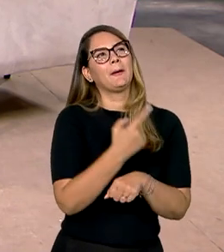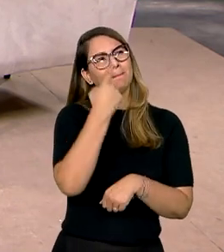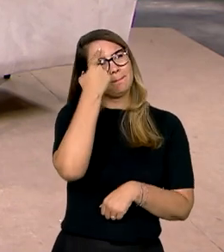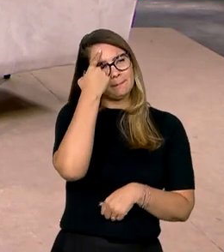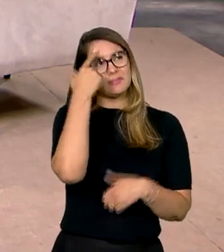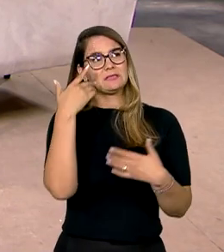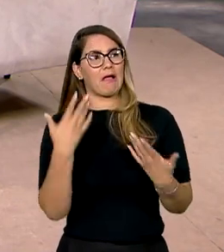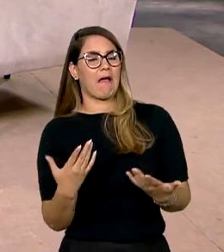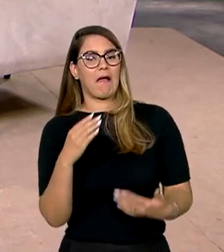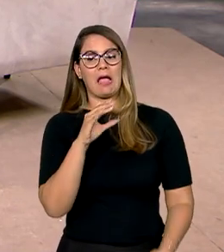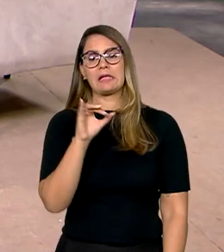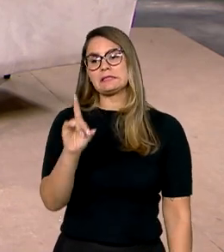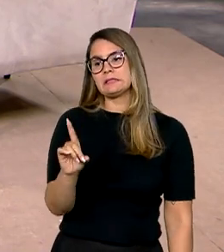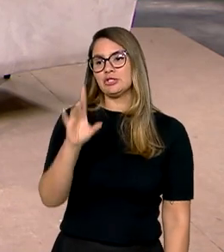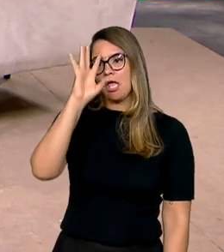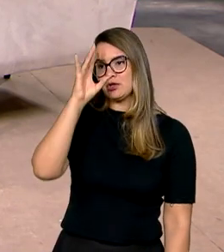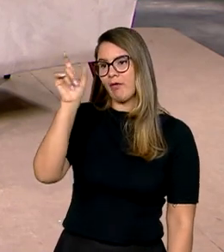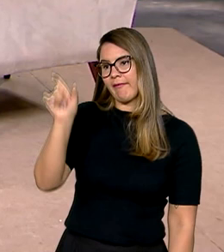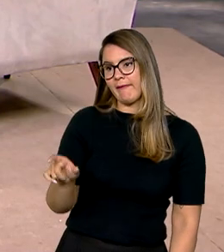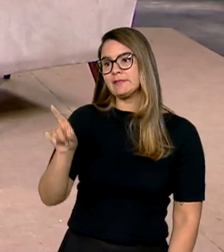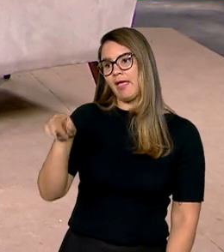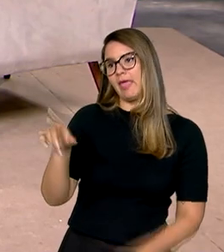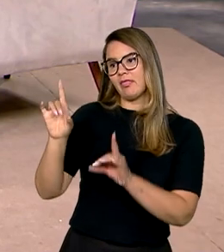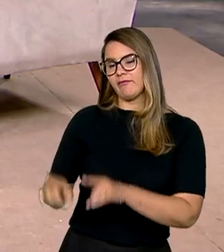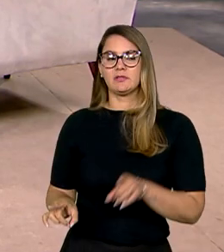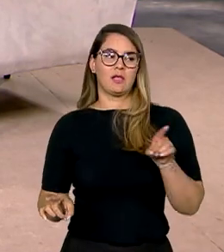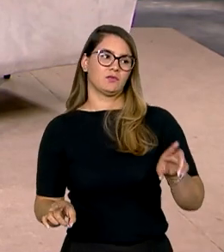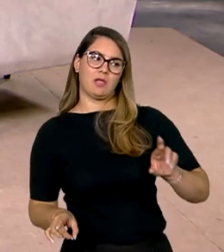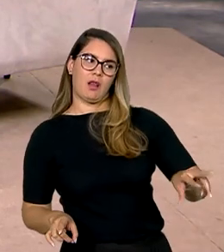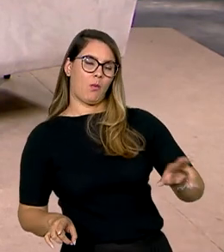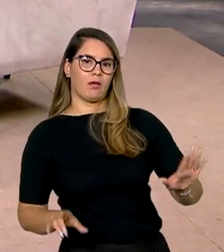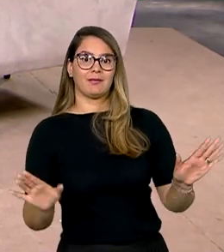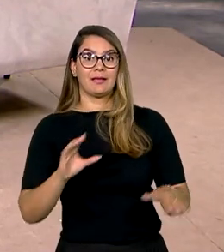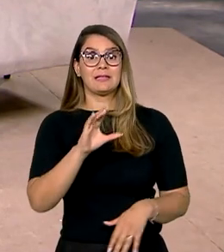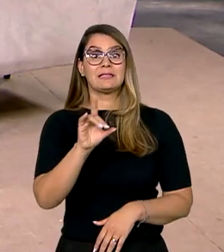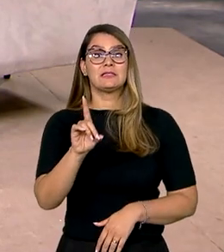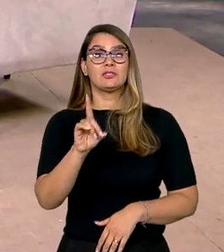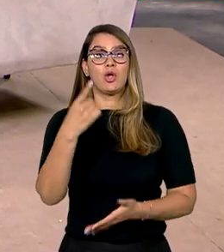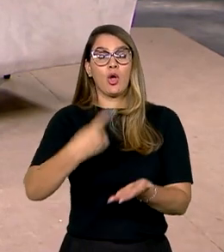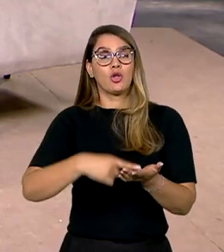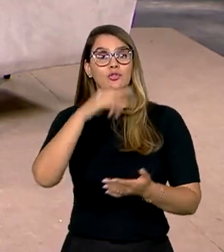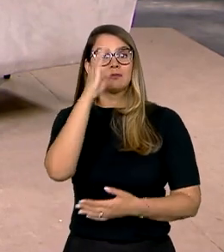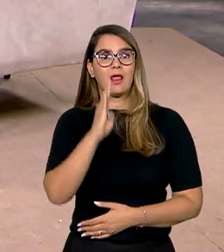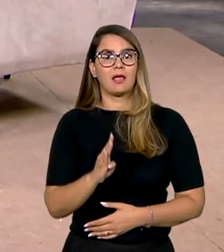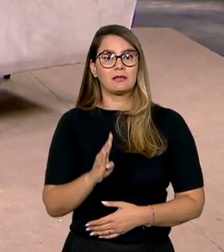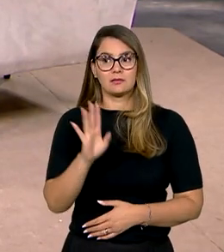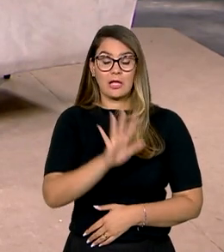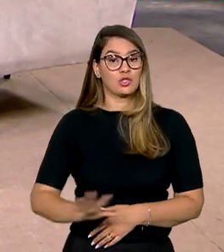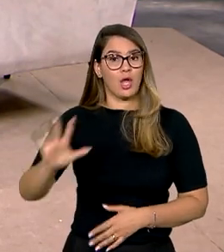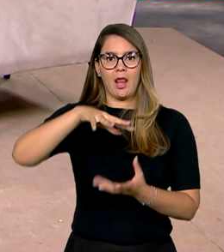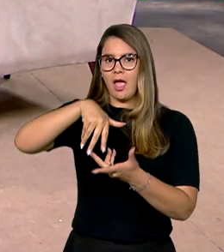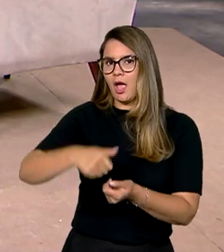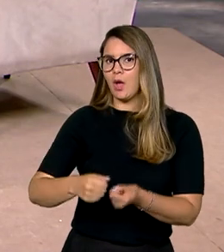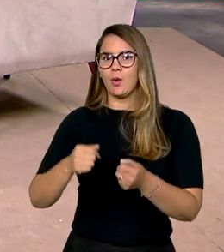o CID resolve quem é e quem não é pessoa com deficiência. O CID é o Código Internacional de Doença. Deficiência